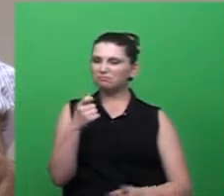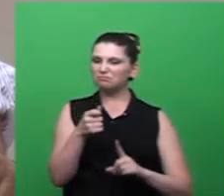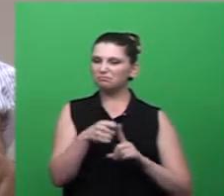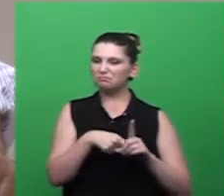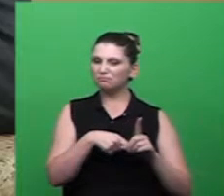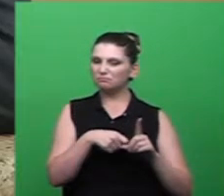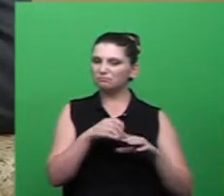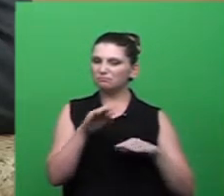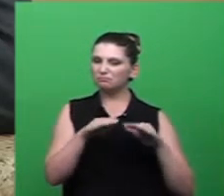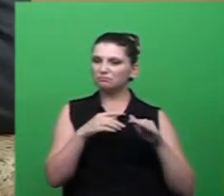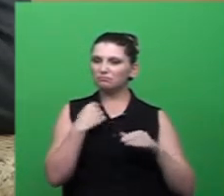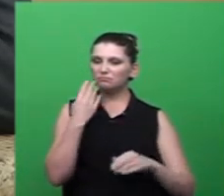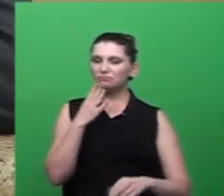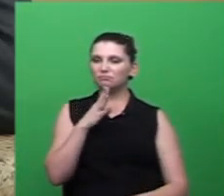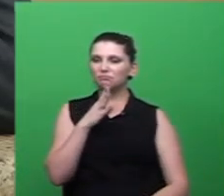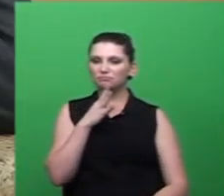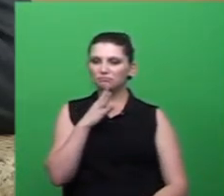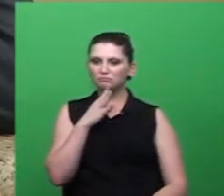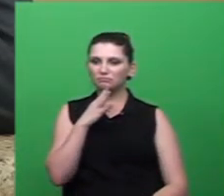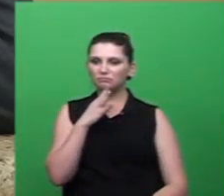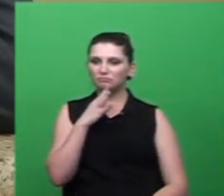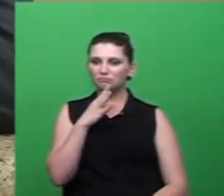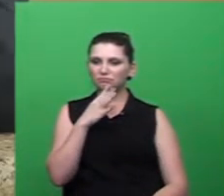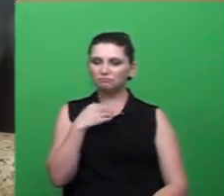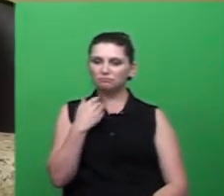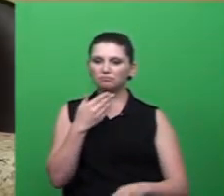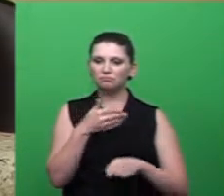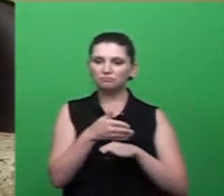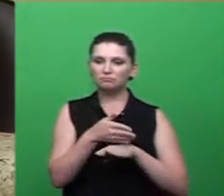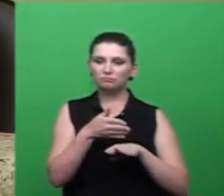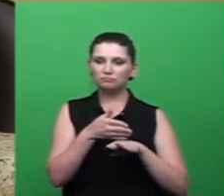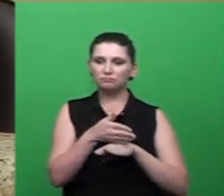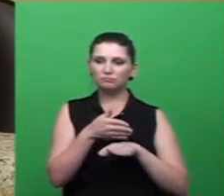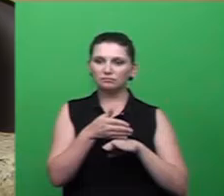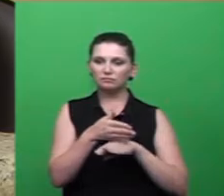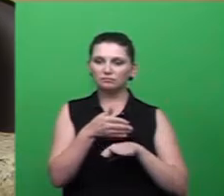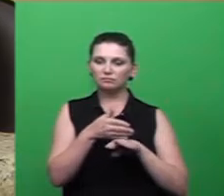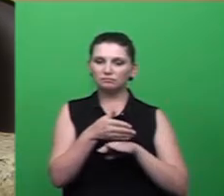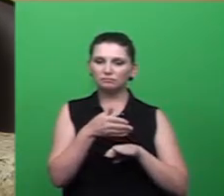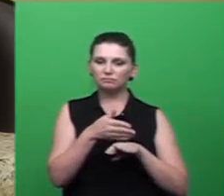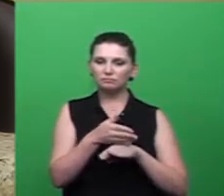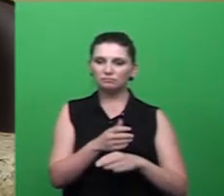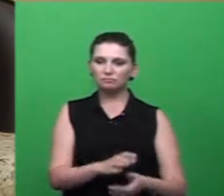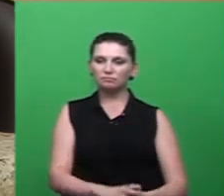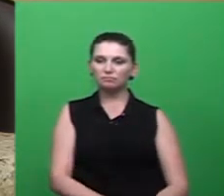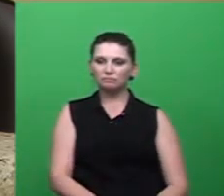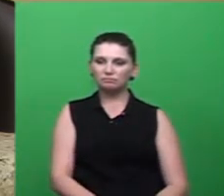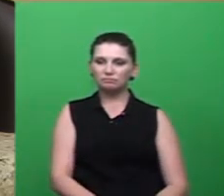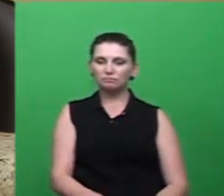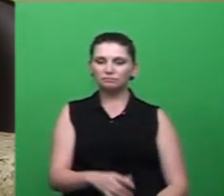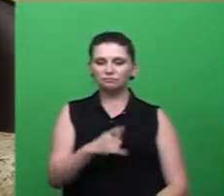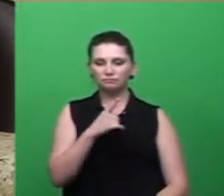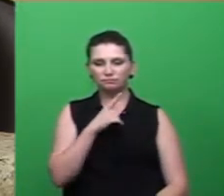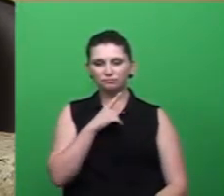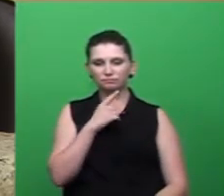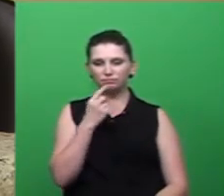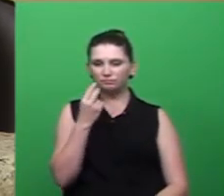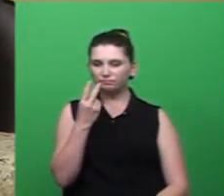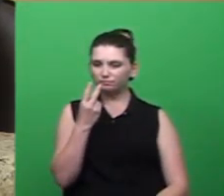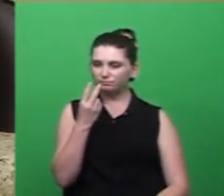secretários quando participei eu durante os dois três meses que ele estava